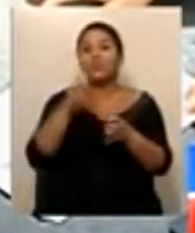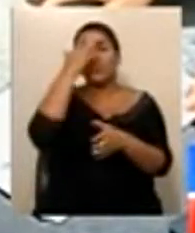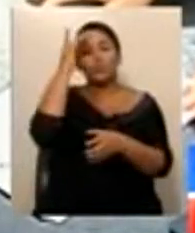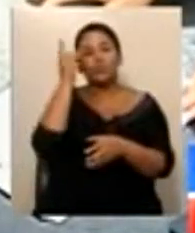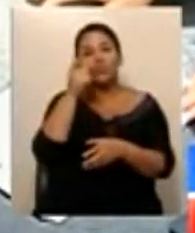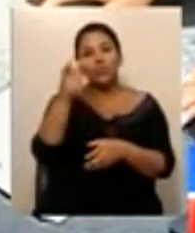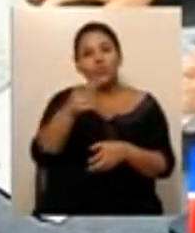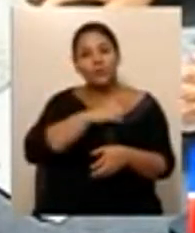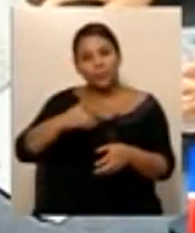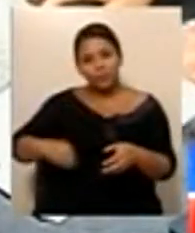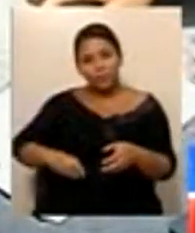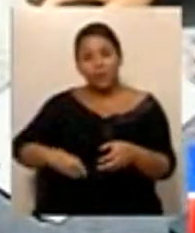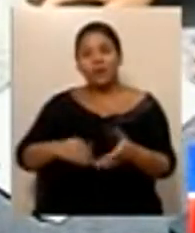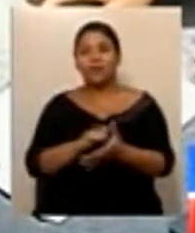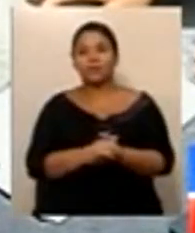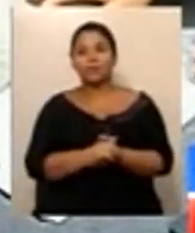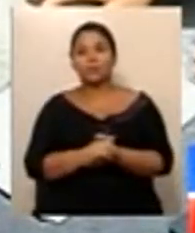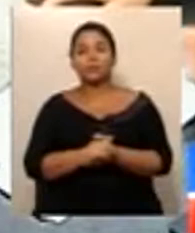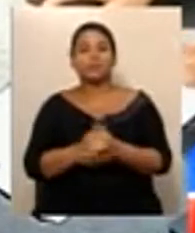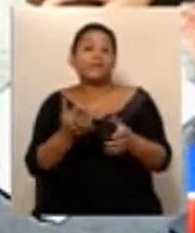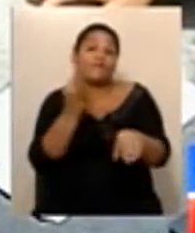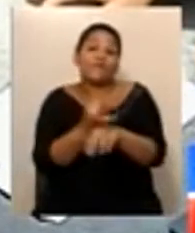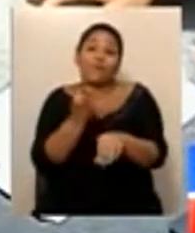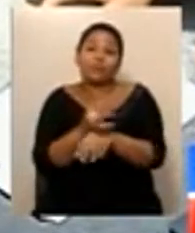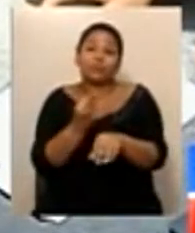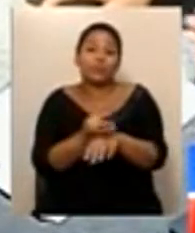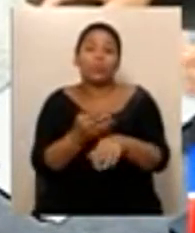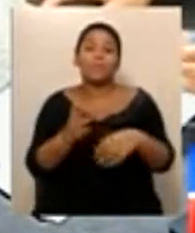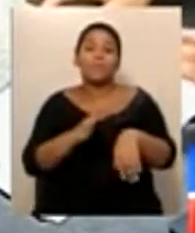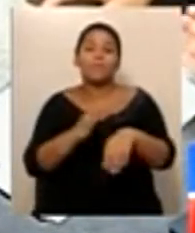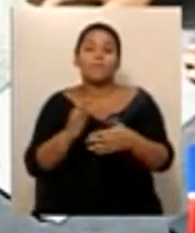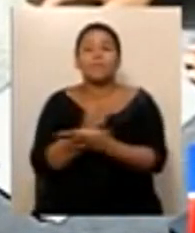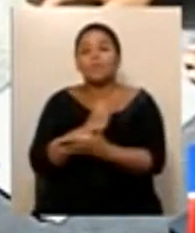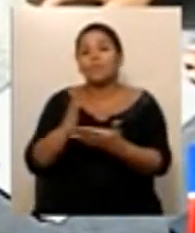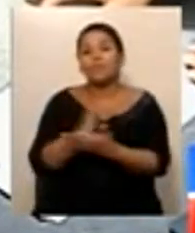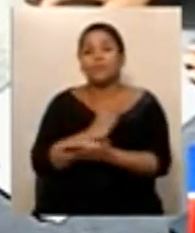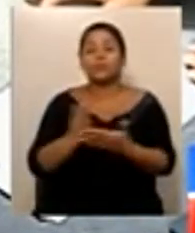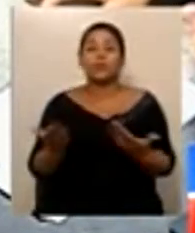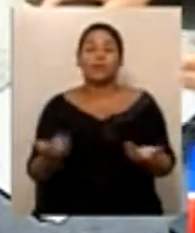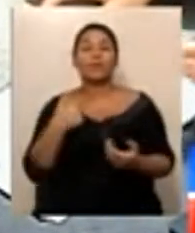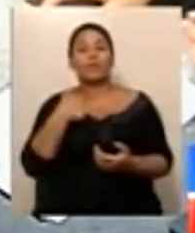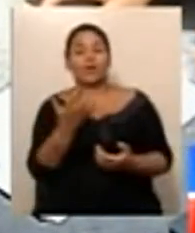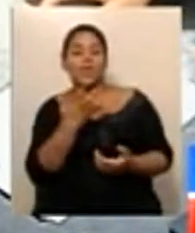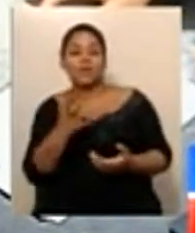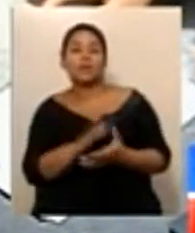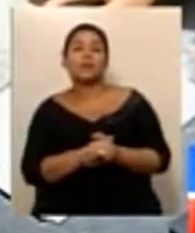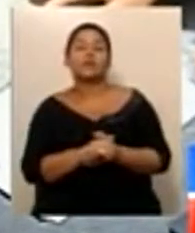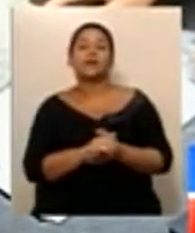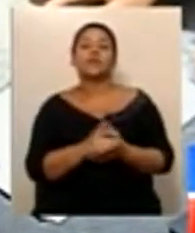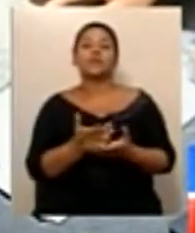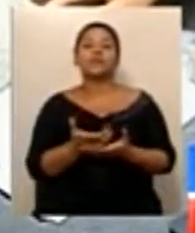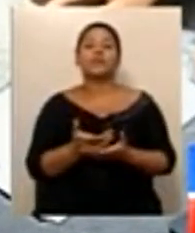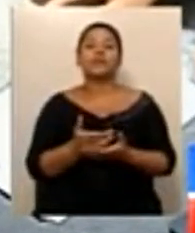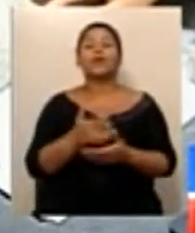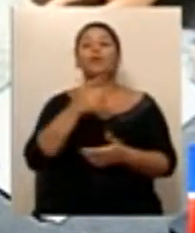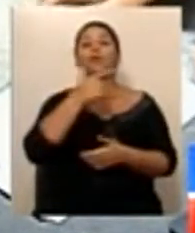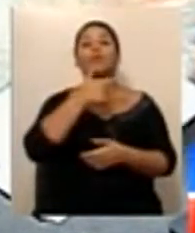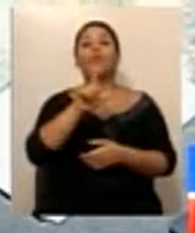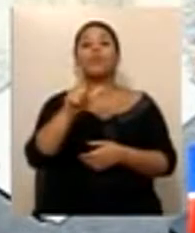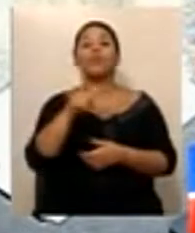matérias aqui na Casa. Por isso que eu gostaria de mais tempo para poder até defender como foi o propositor